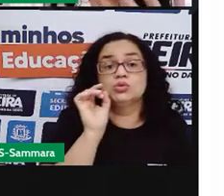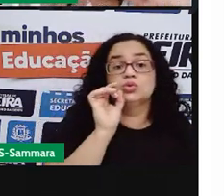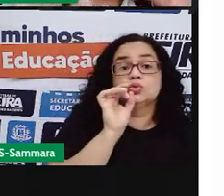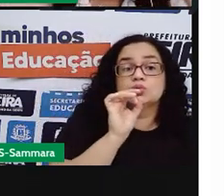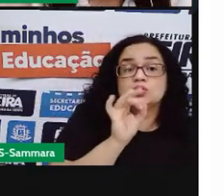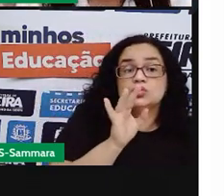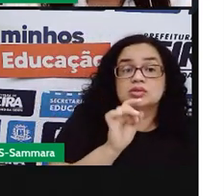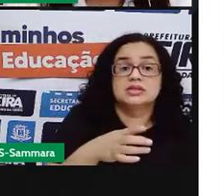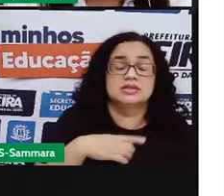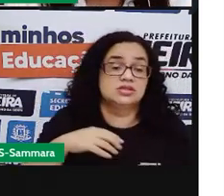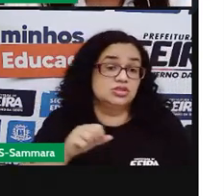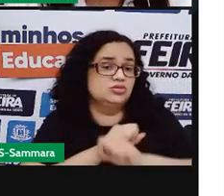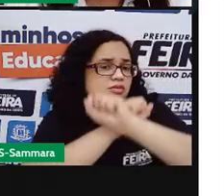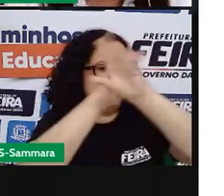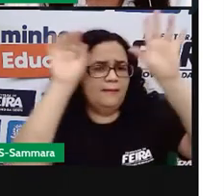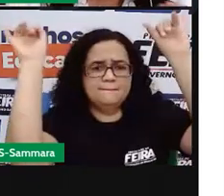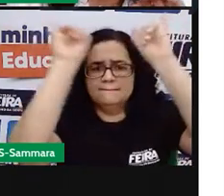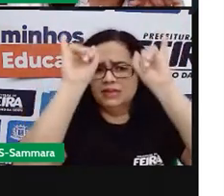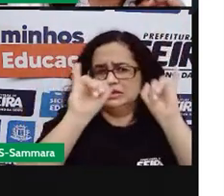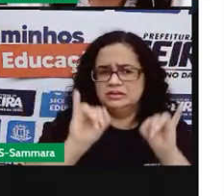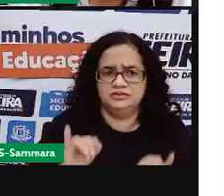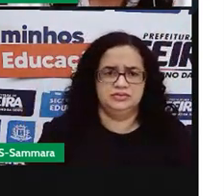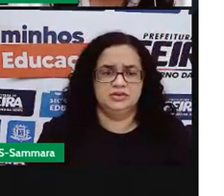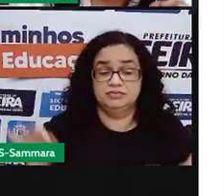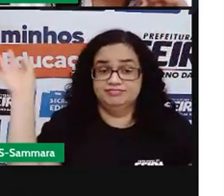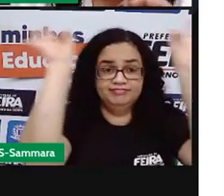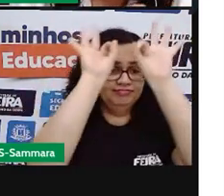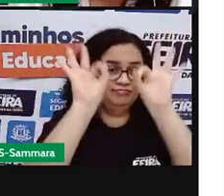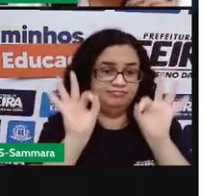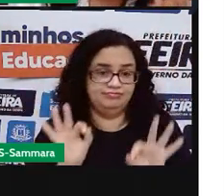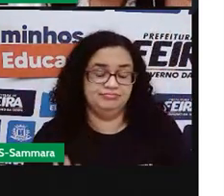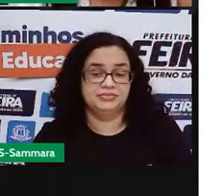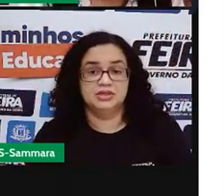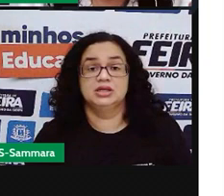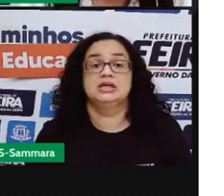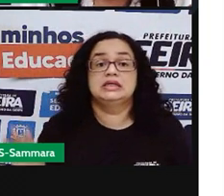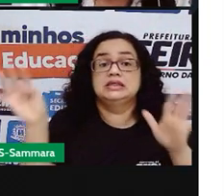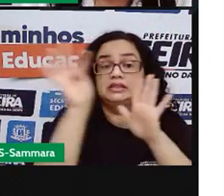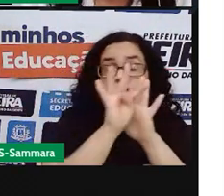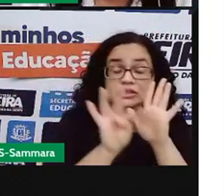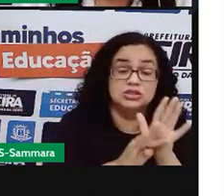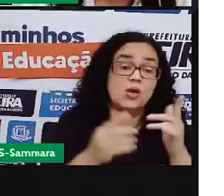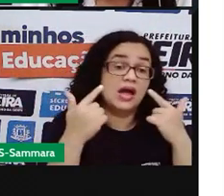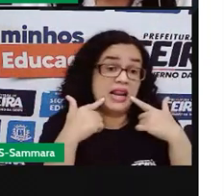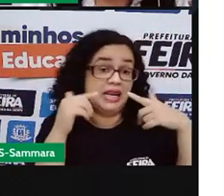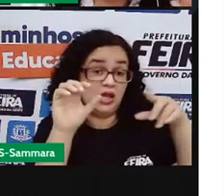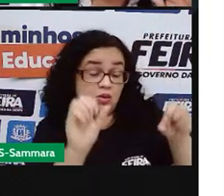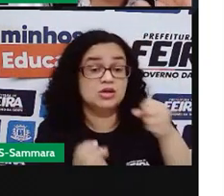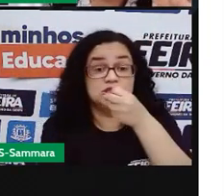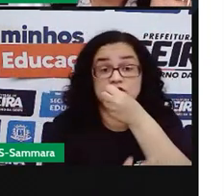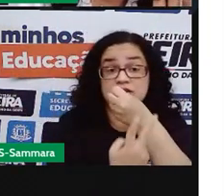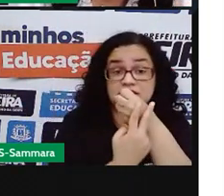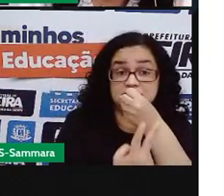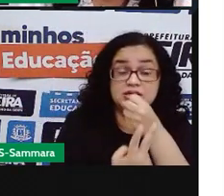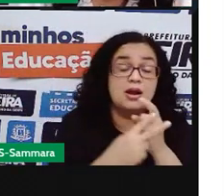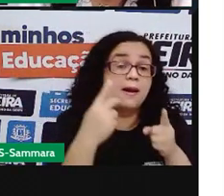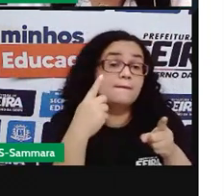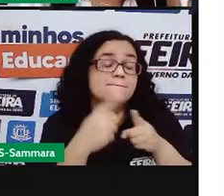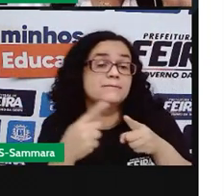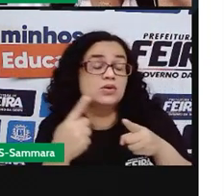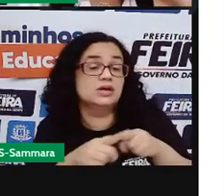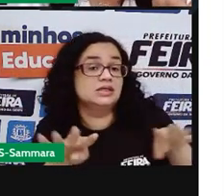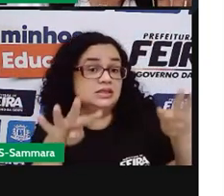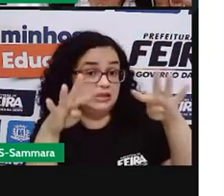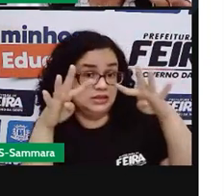enfrentar. No texto publicitário das linguagens verbais, o que chama a